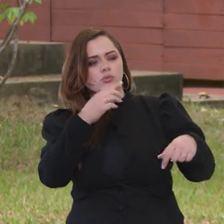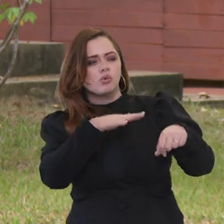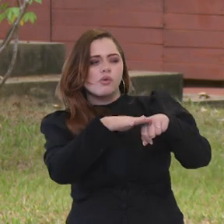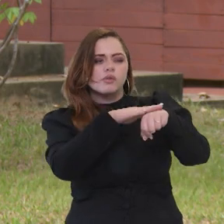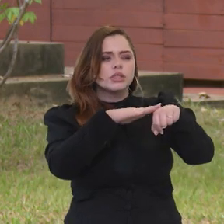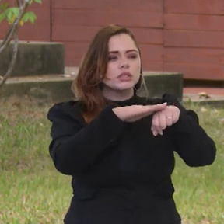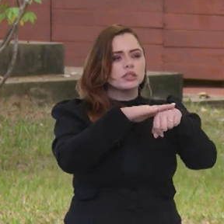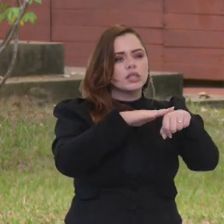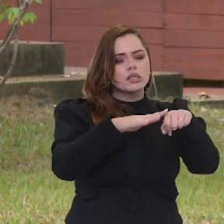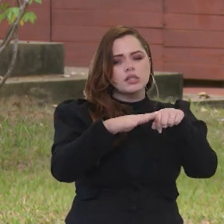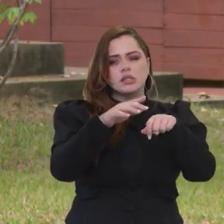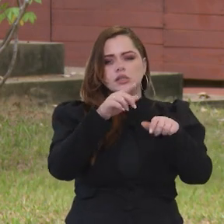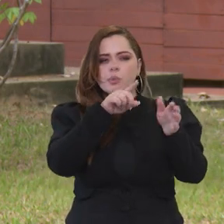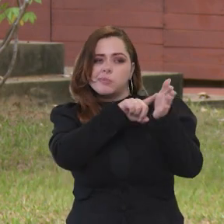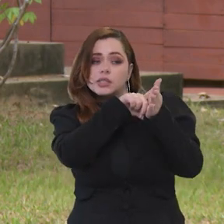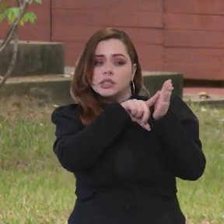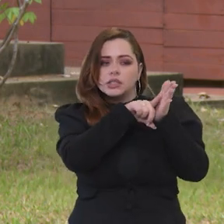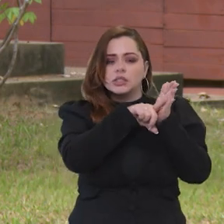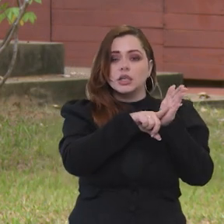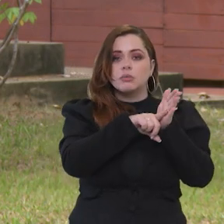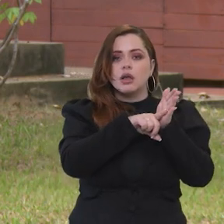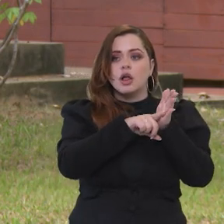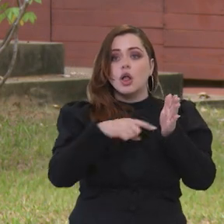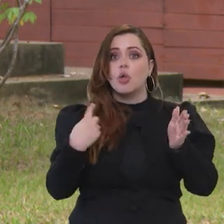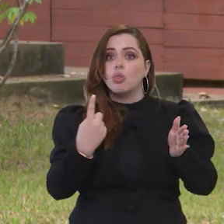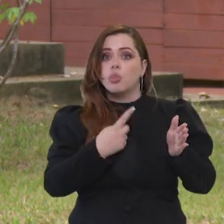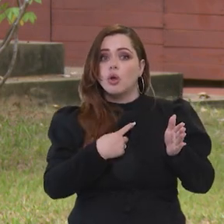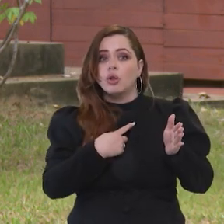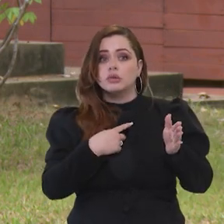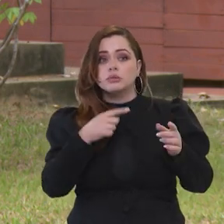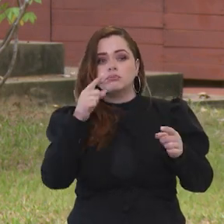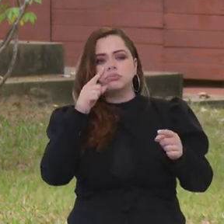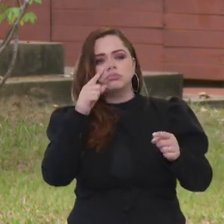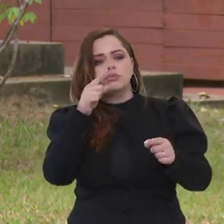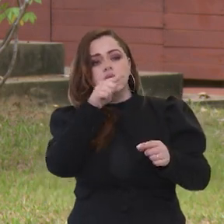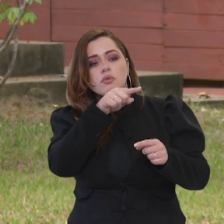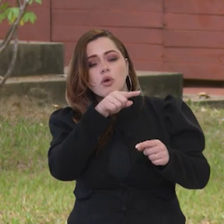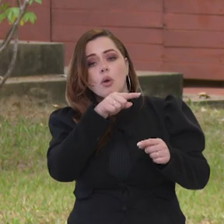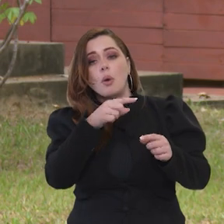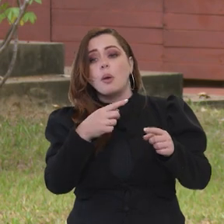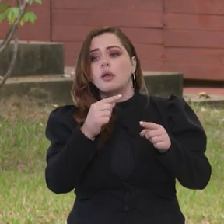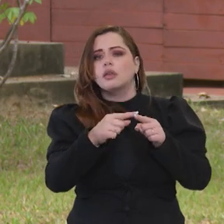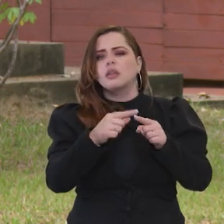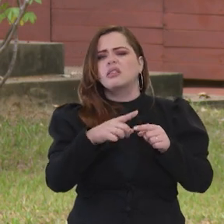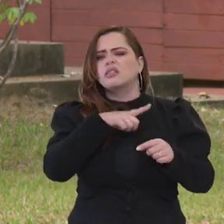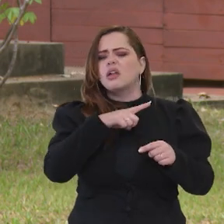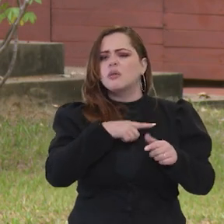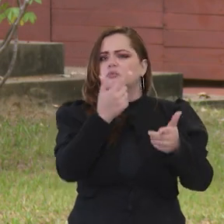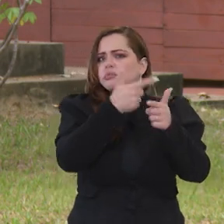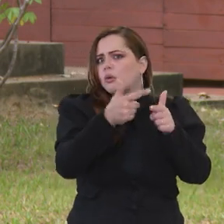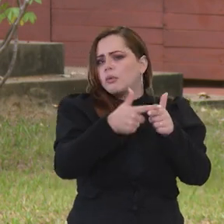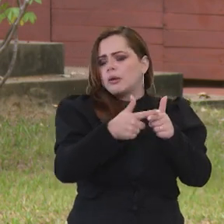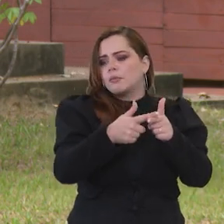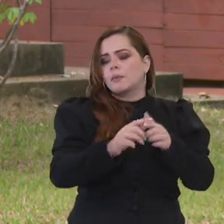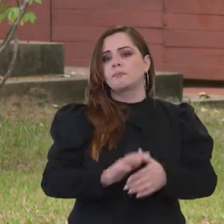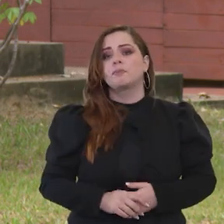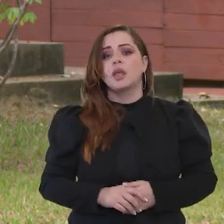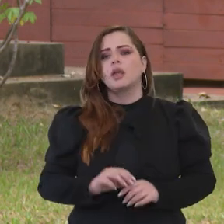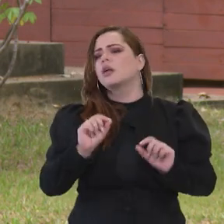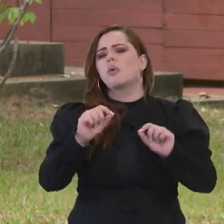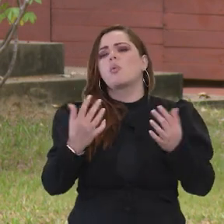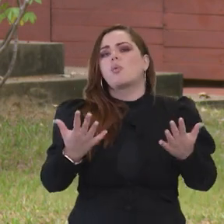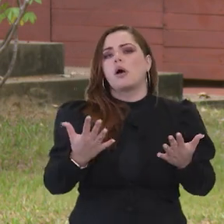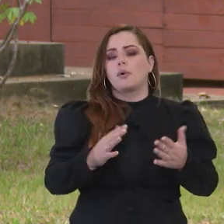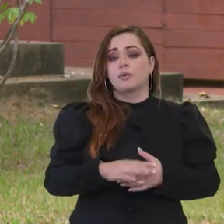diálogos e conversas, nós pudemos identificar quais eram os problemas, por que não estava performando. E aí, nós identificamos que o principal